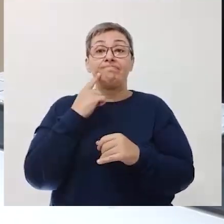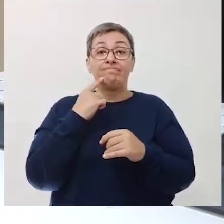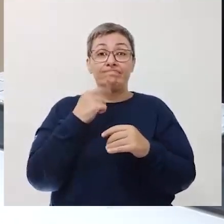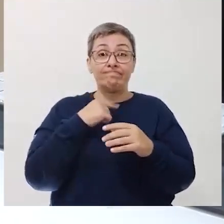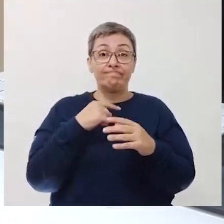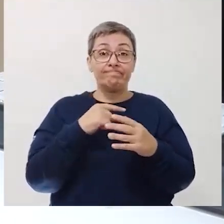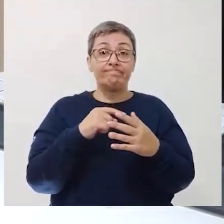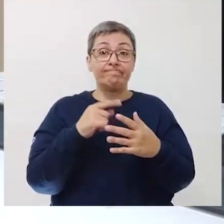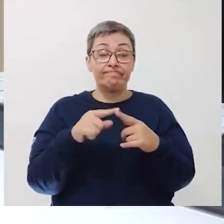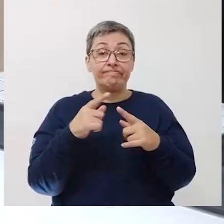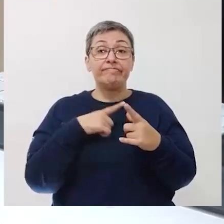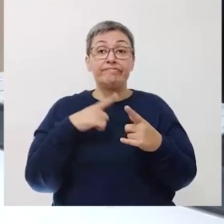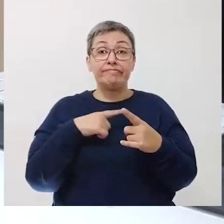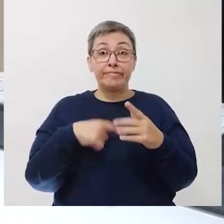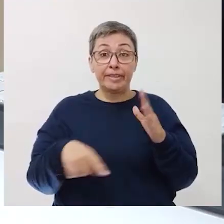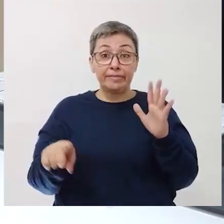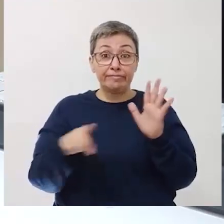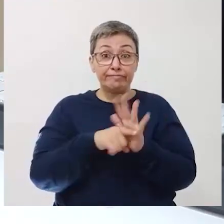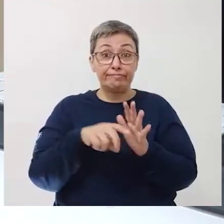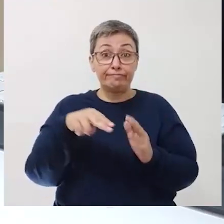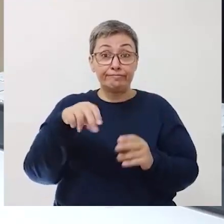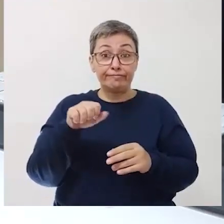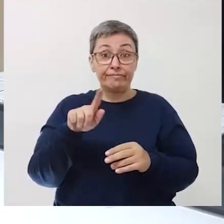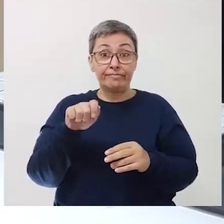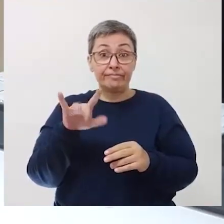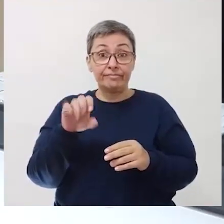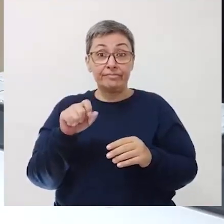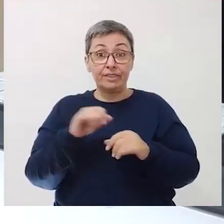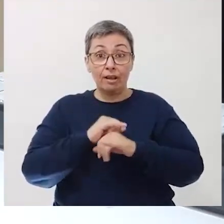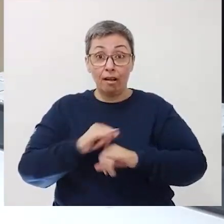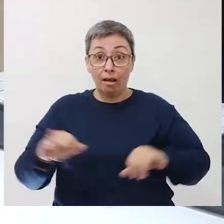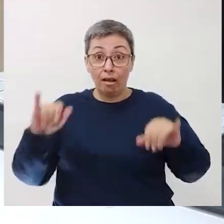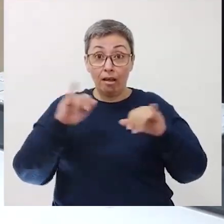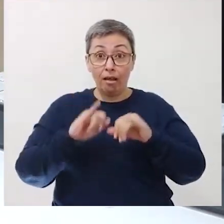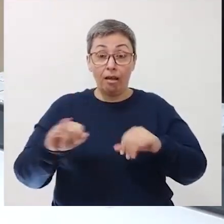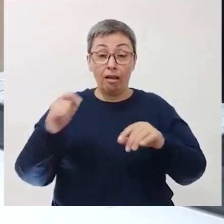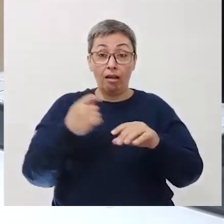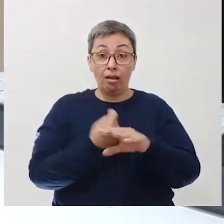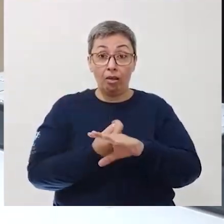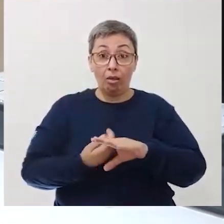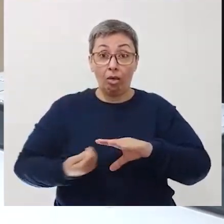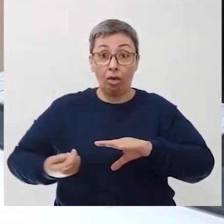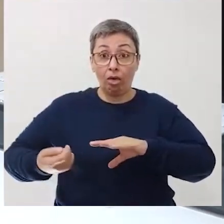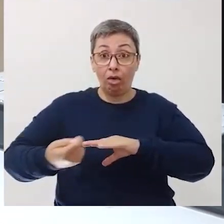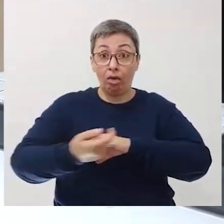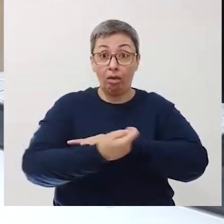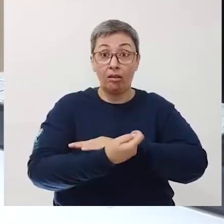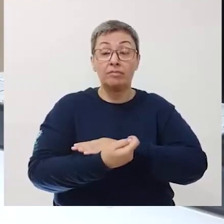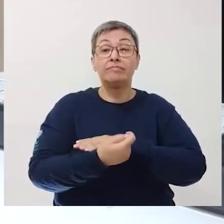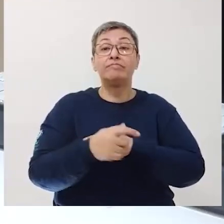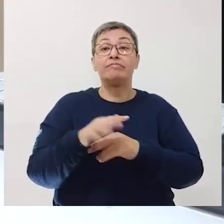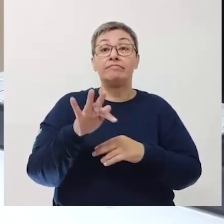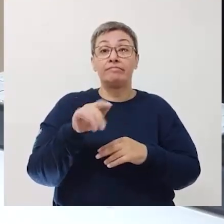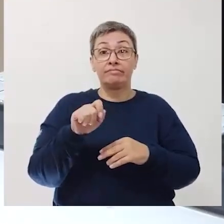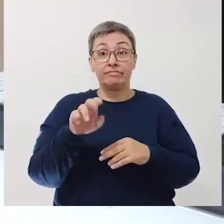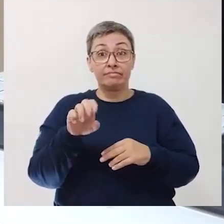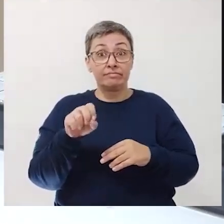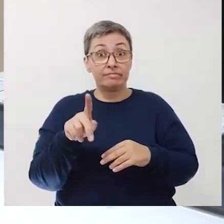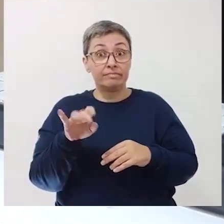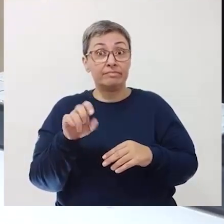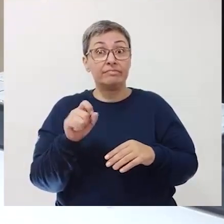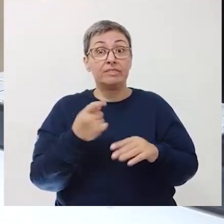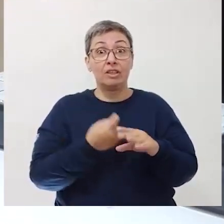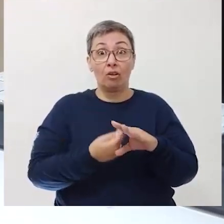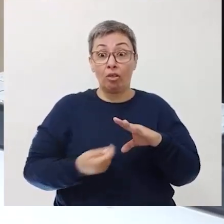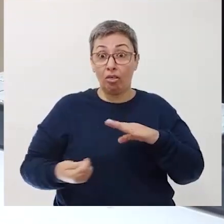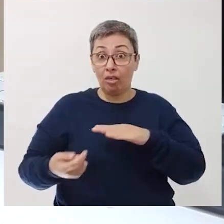canais negacionistas que espalham notícias falsas que são as fake news